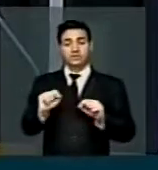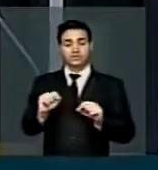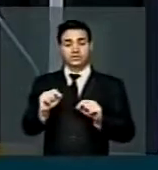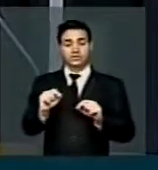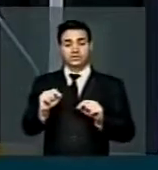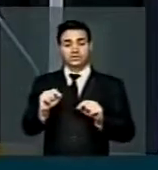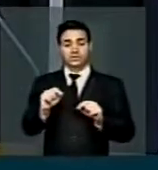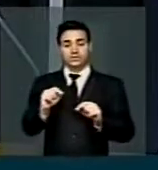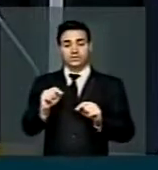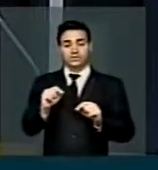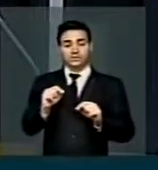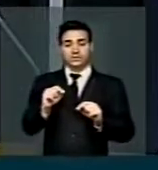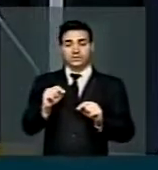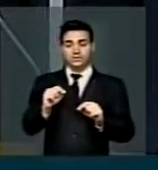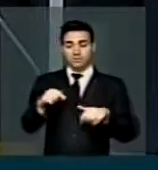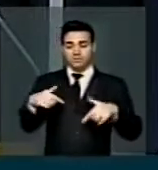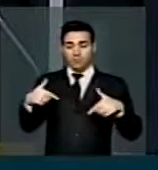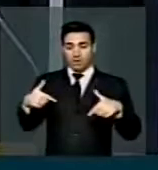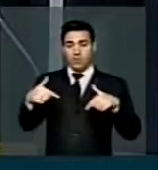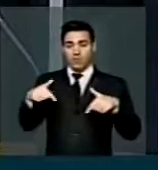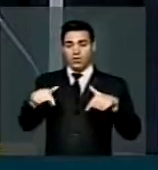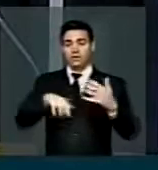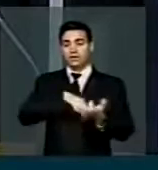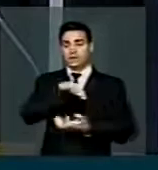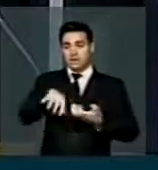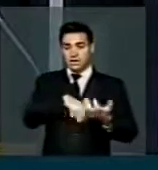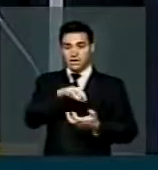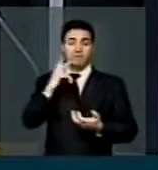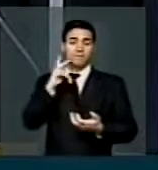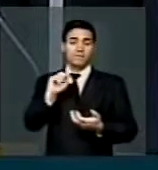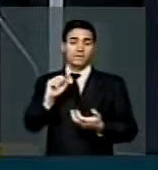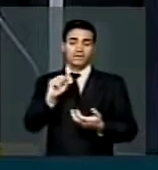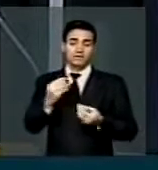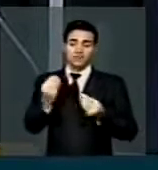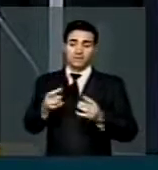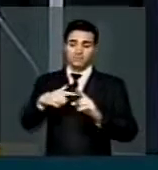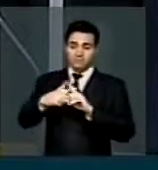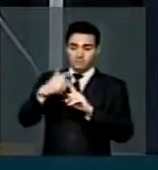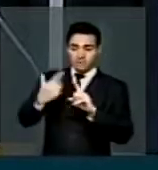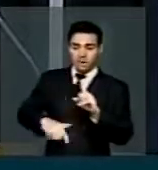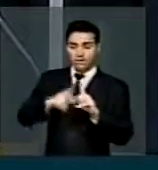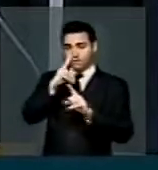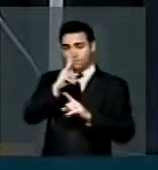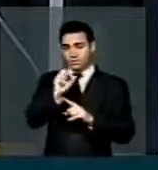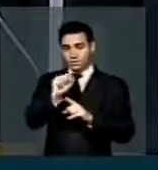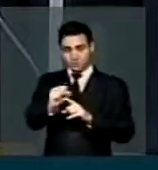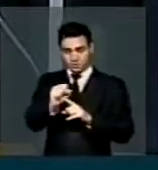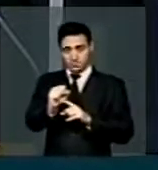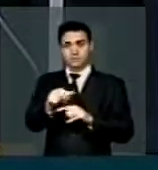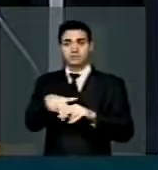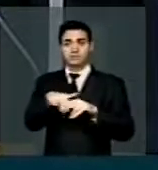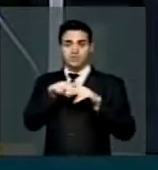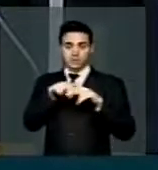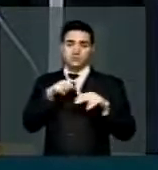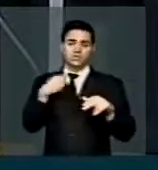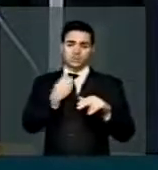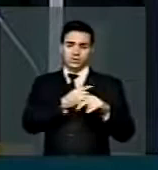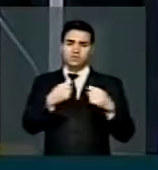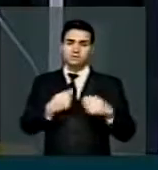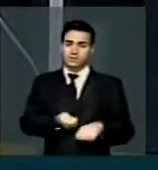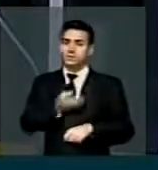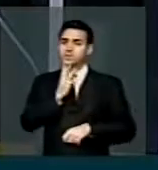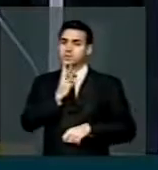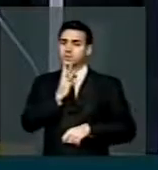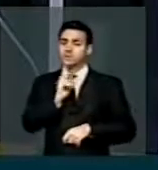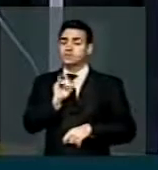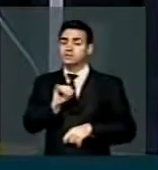sua mobilização, o seu movimento grevista no sentido do seu fortalecimento. Nós precisamos compreender que